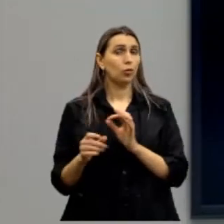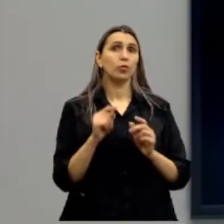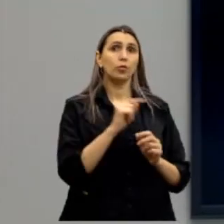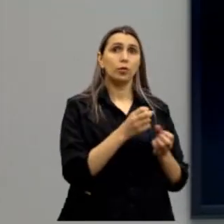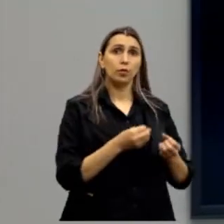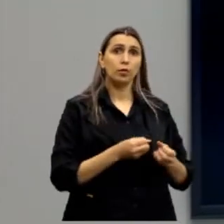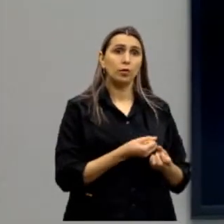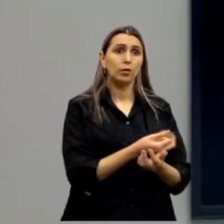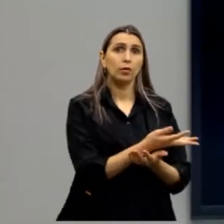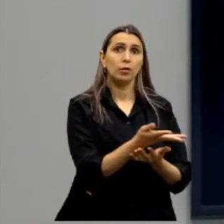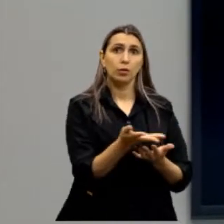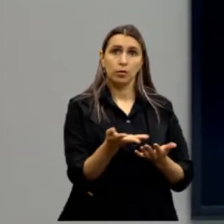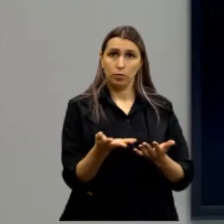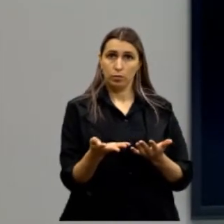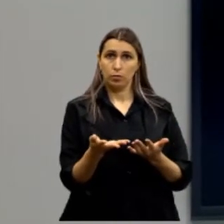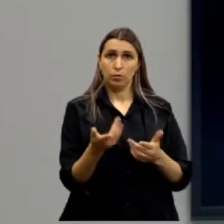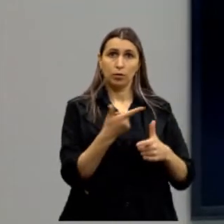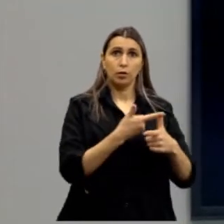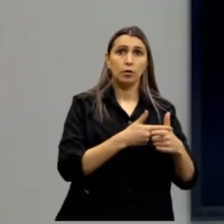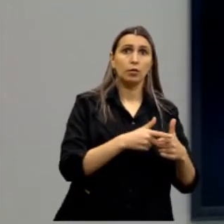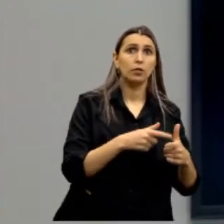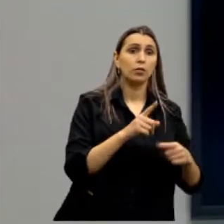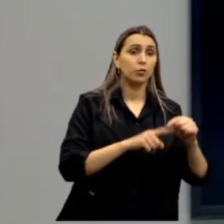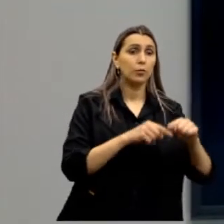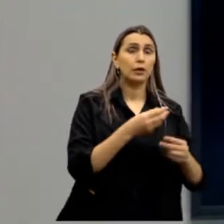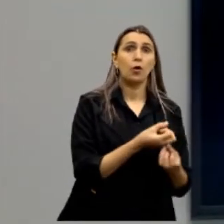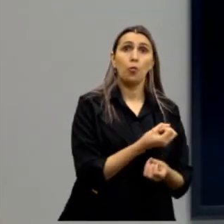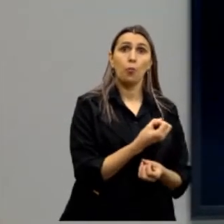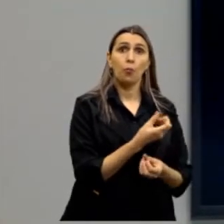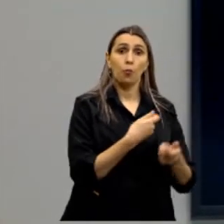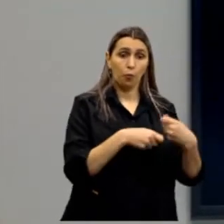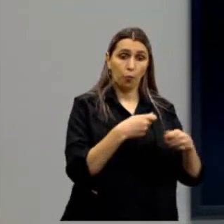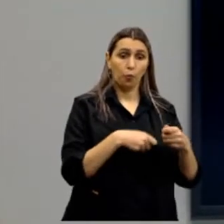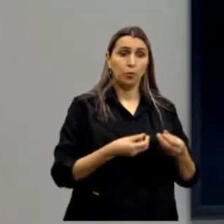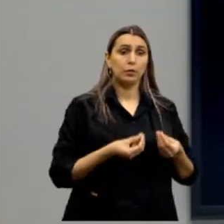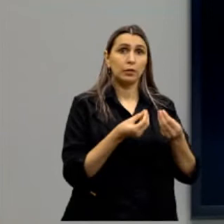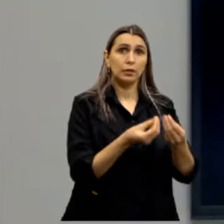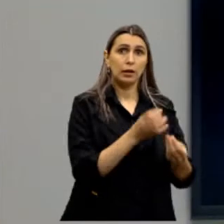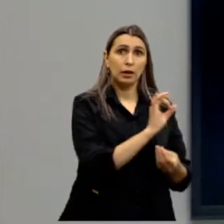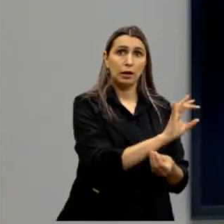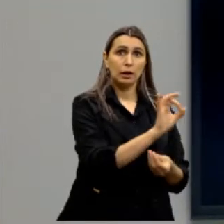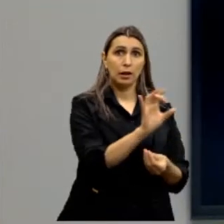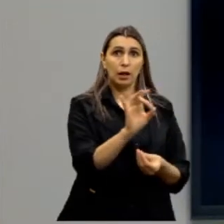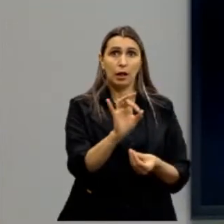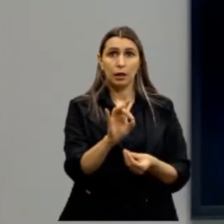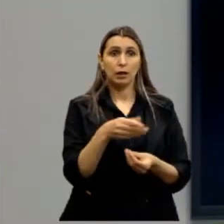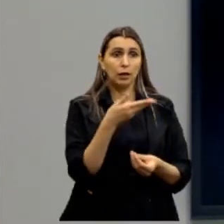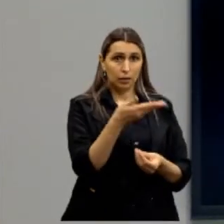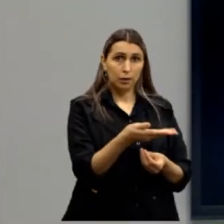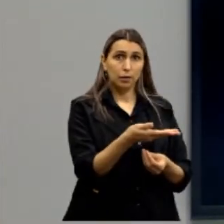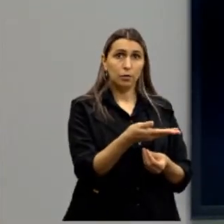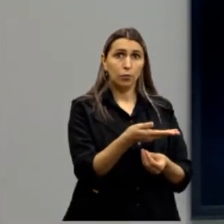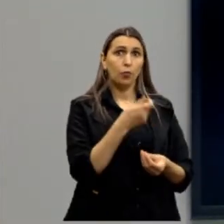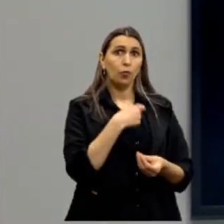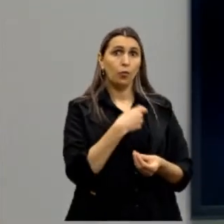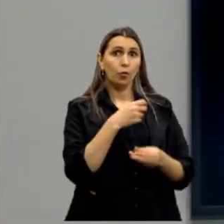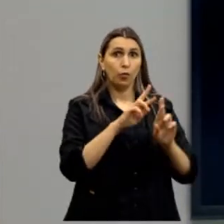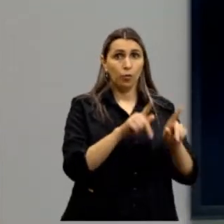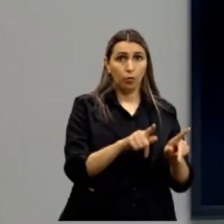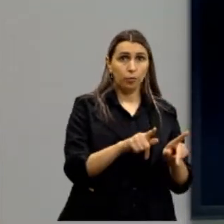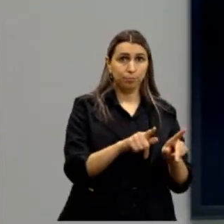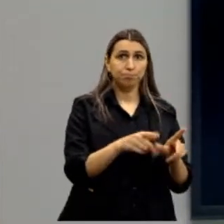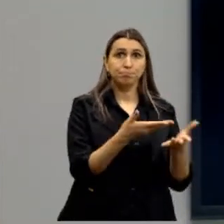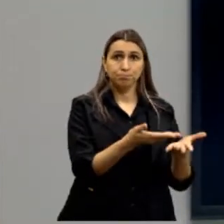distributiva, que é a divisão dos bens econômicos, isto é, dar a cada um aquilo que ele fosse devido, conforme suas diferentes